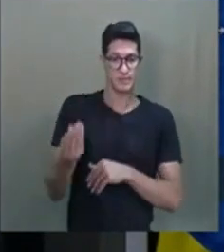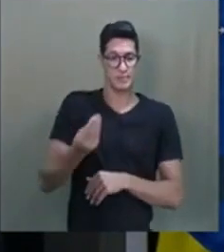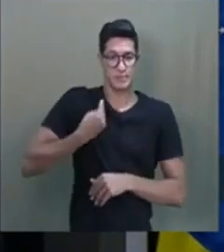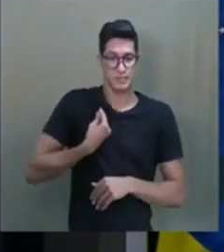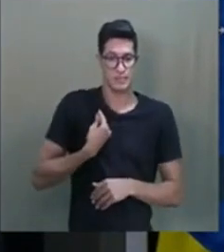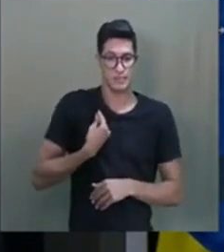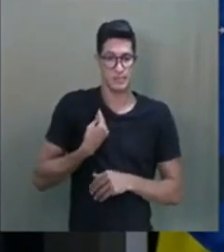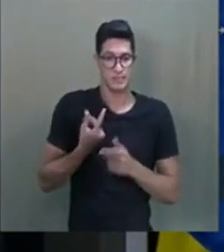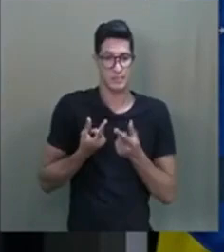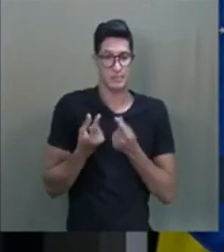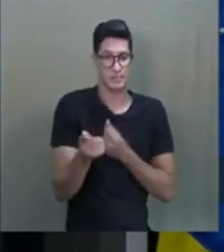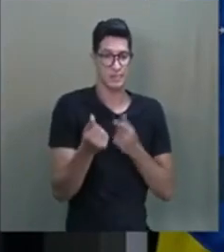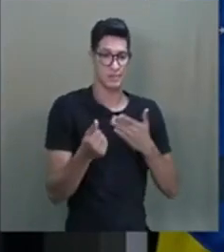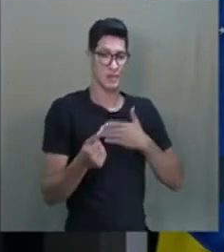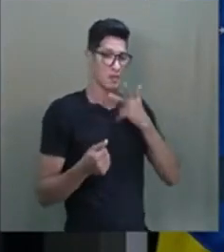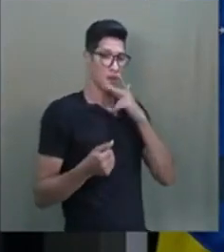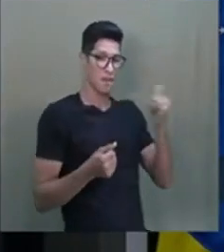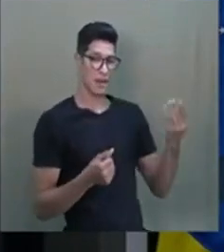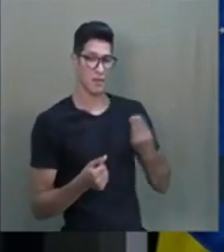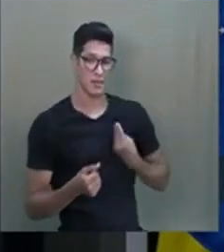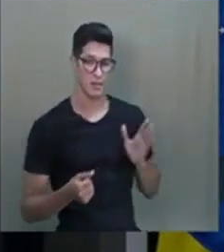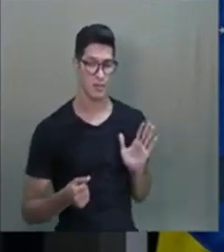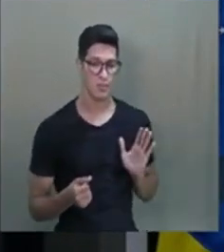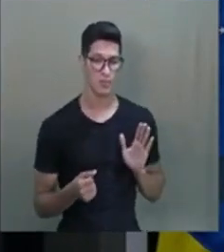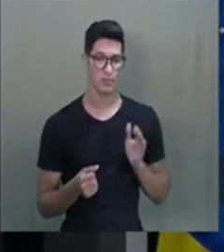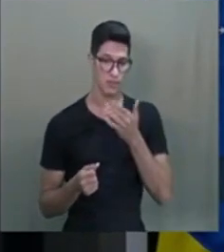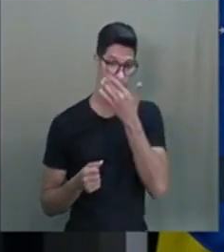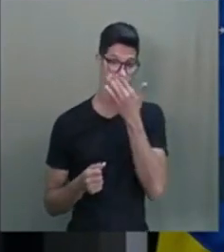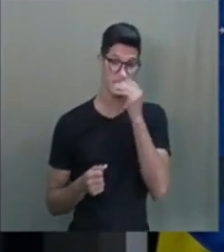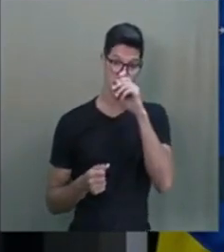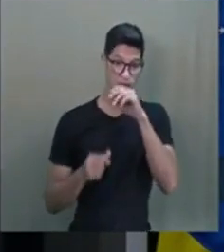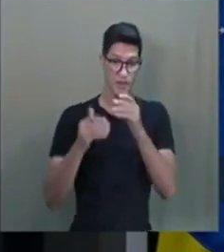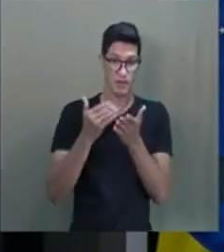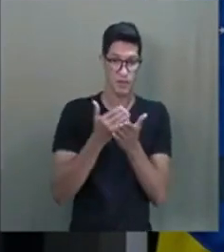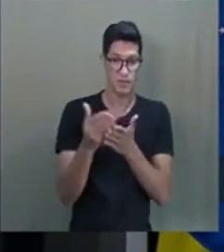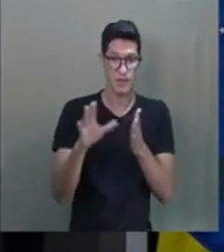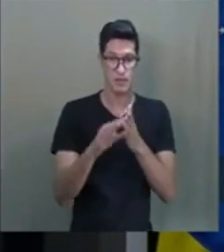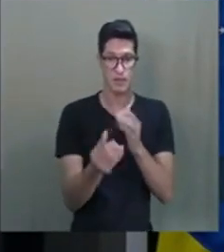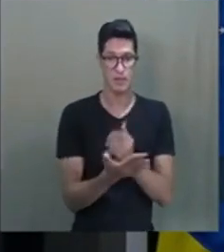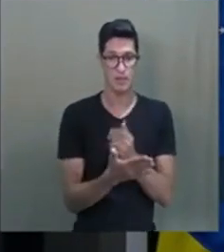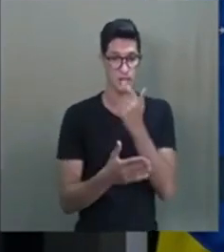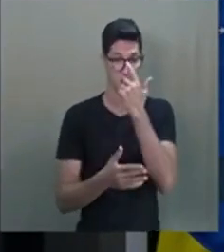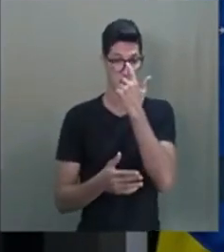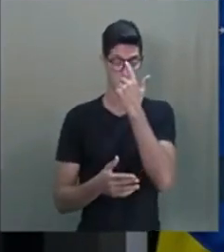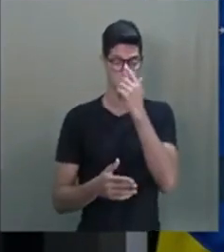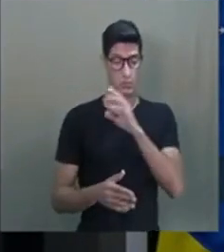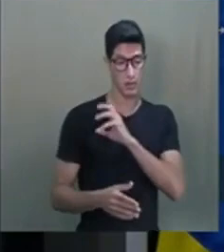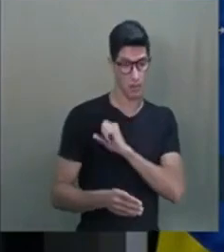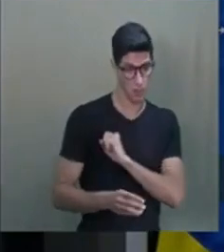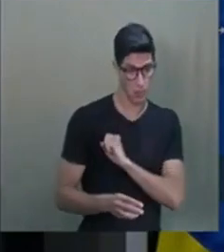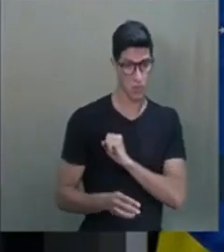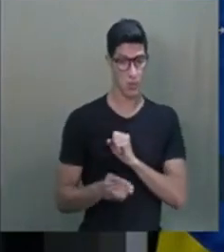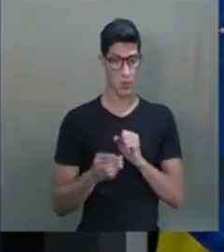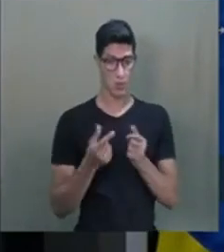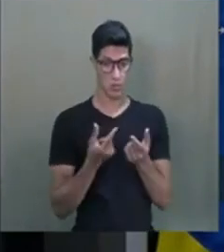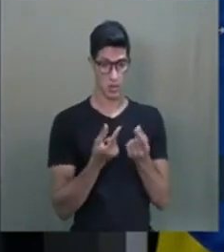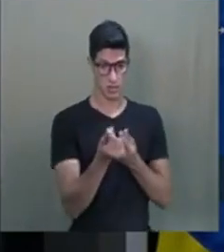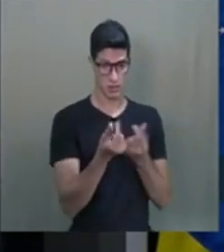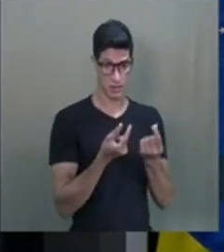dê financeiramente o que o meu pai não me deu. Então aí começa a corrupção no amor, nas